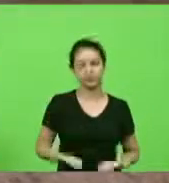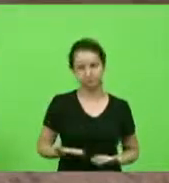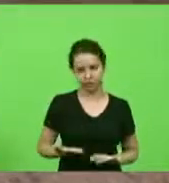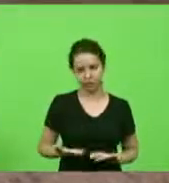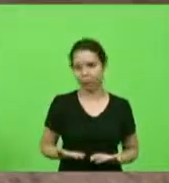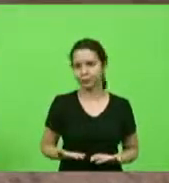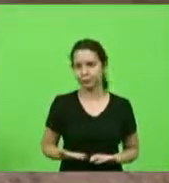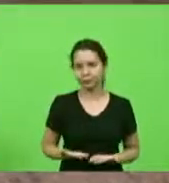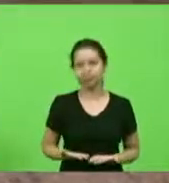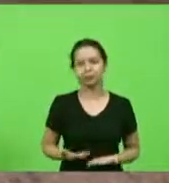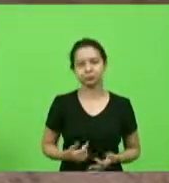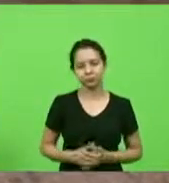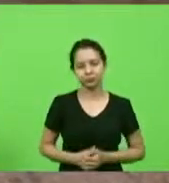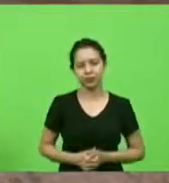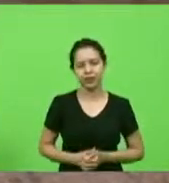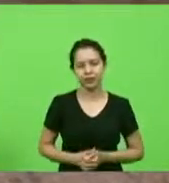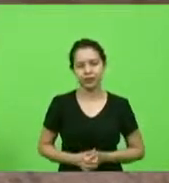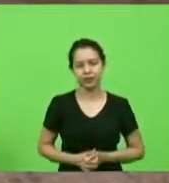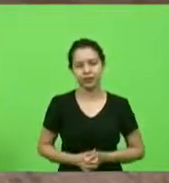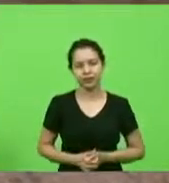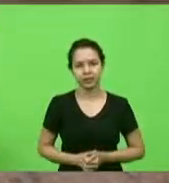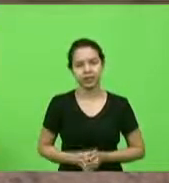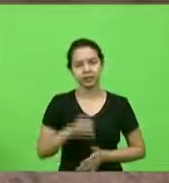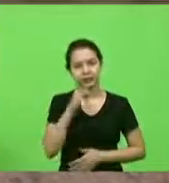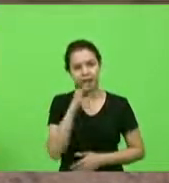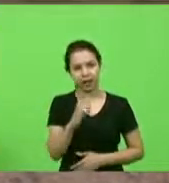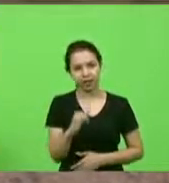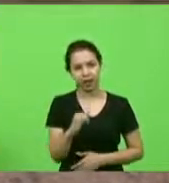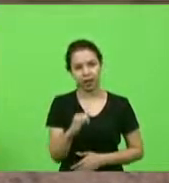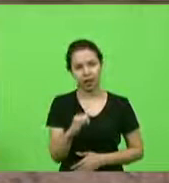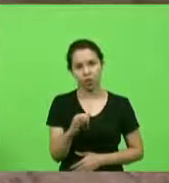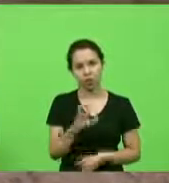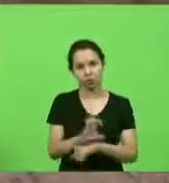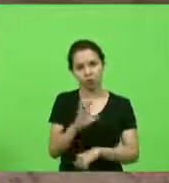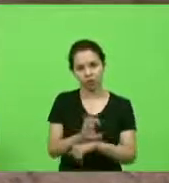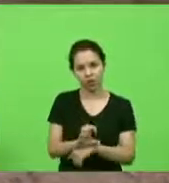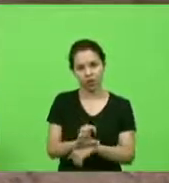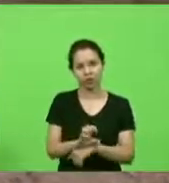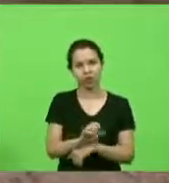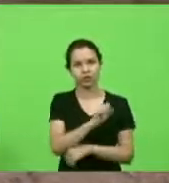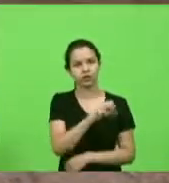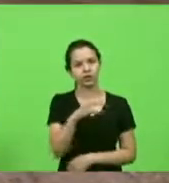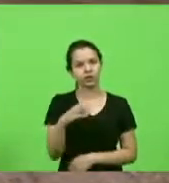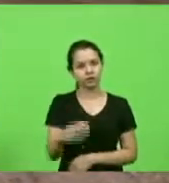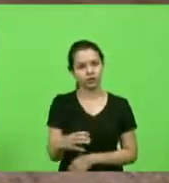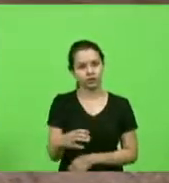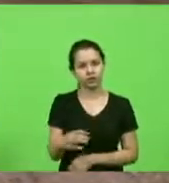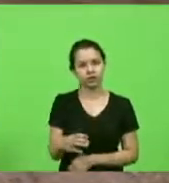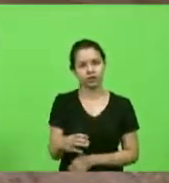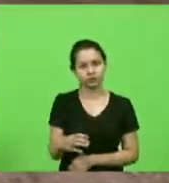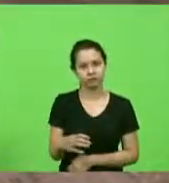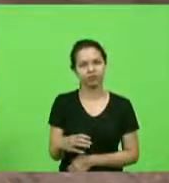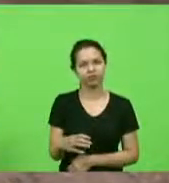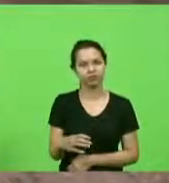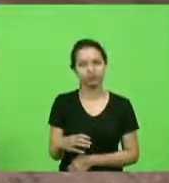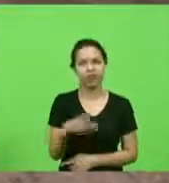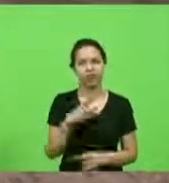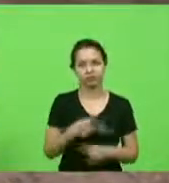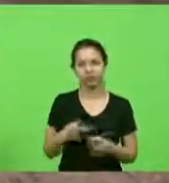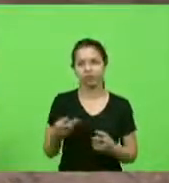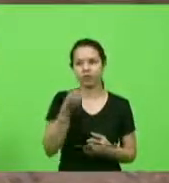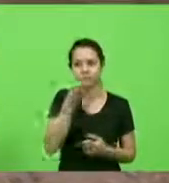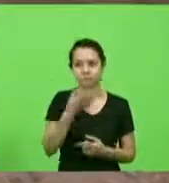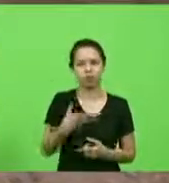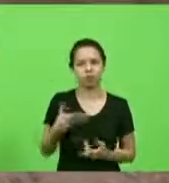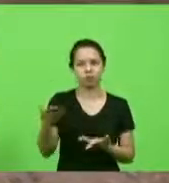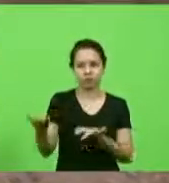dizer que o Estado de Santa Catarina ganha com a sua passagem aqui na Assembleia Legislativa. Não